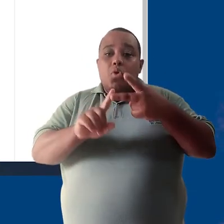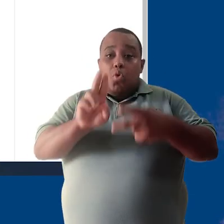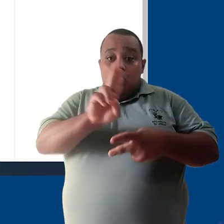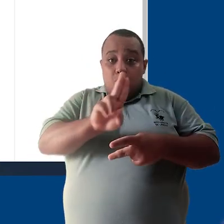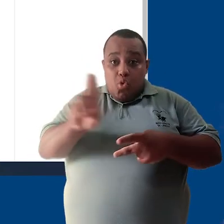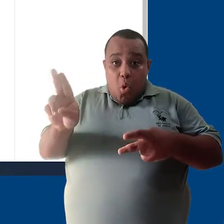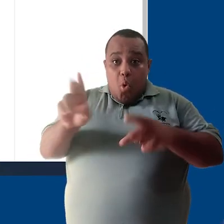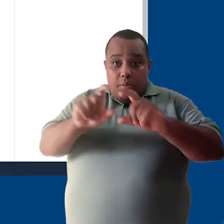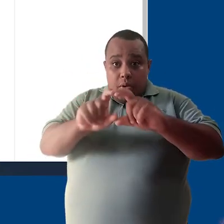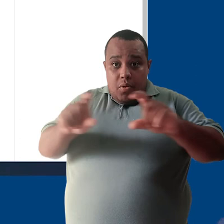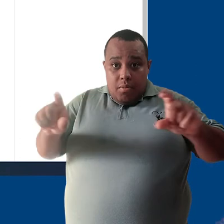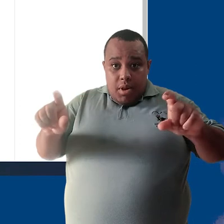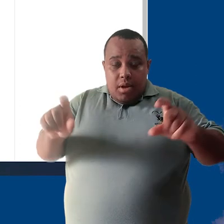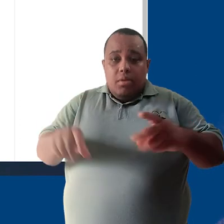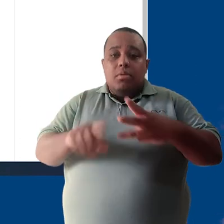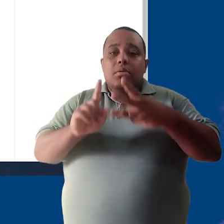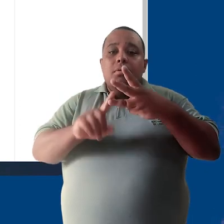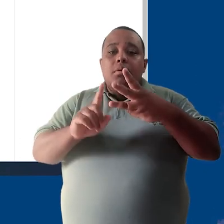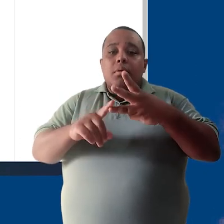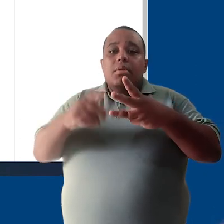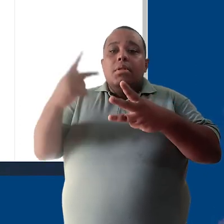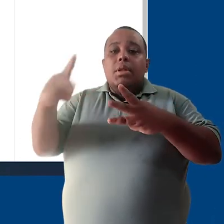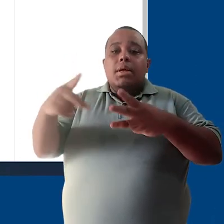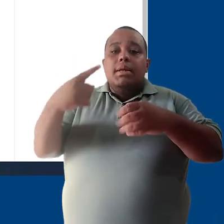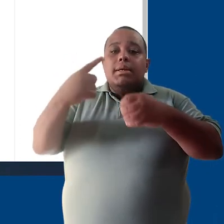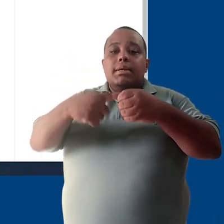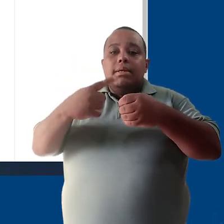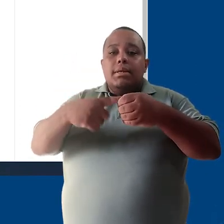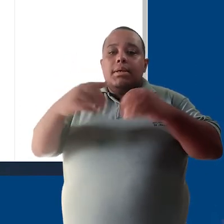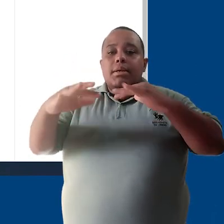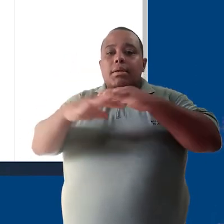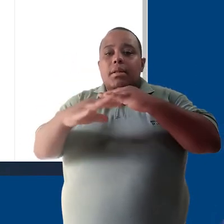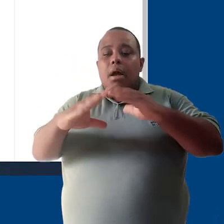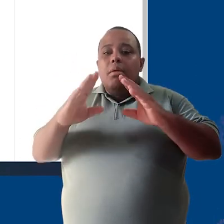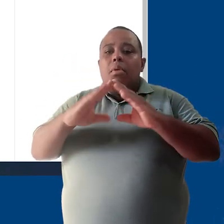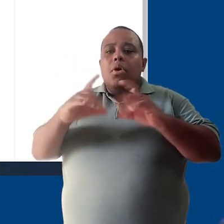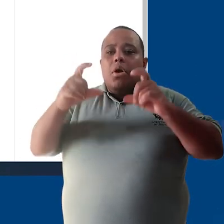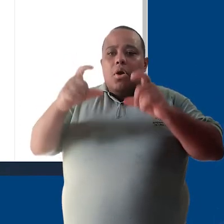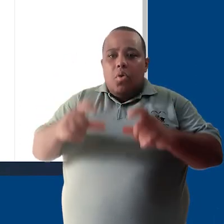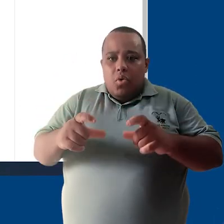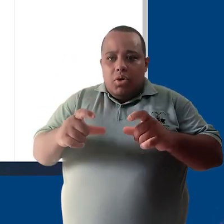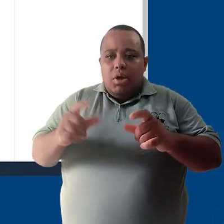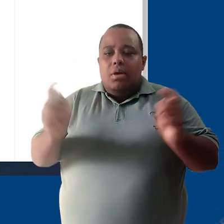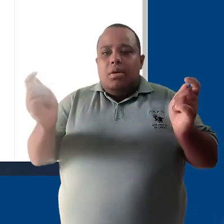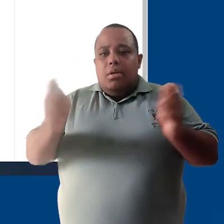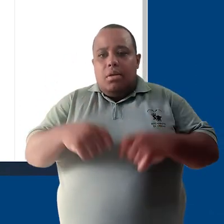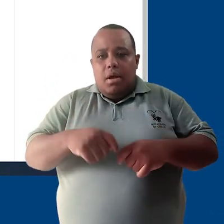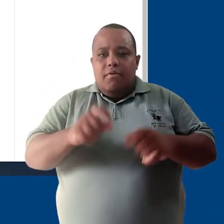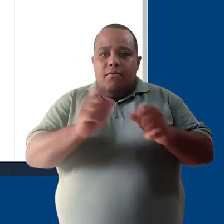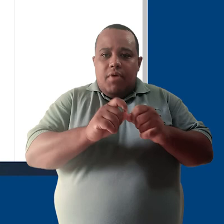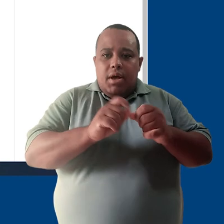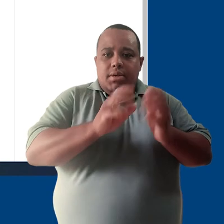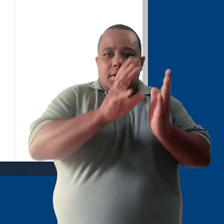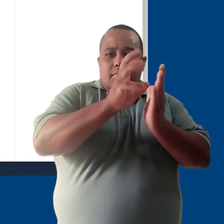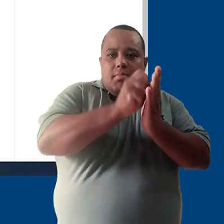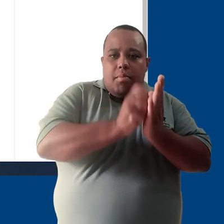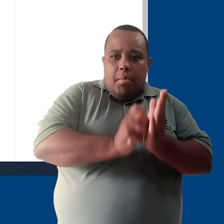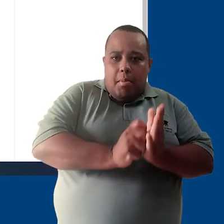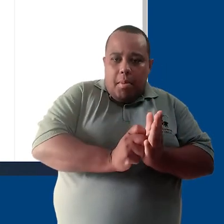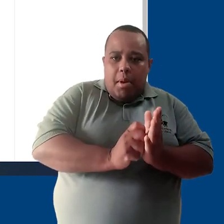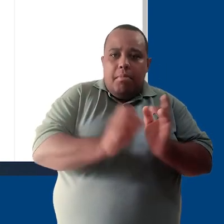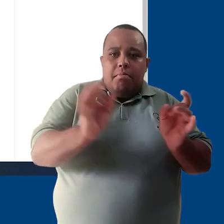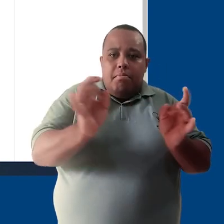a cidade do usuário. Com isso, podemos efetuar o cadastro básico e, em seguida, vamos precisar de